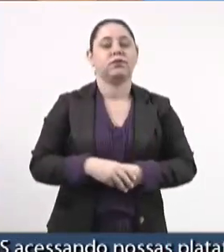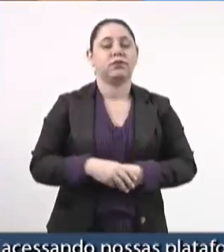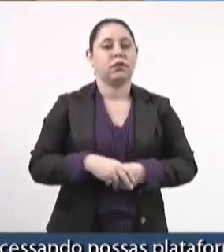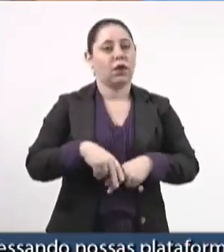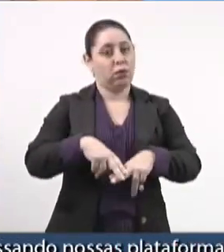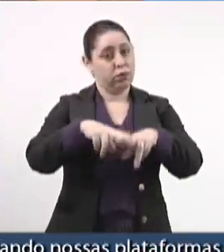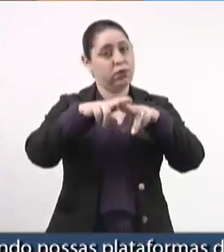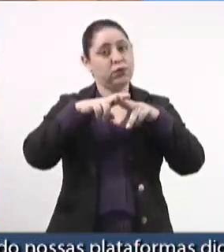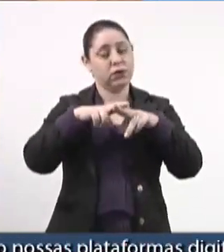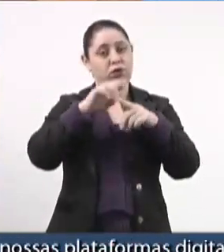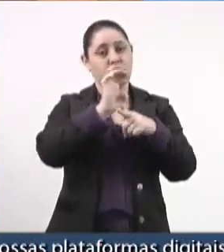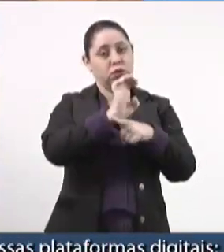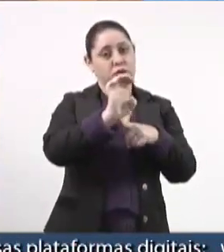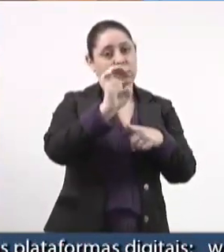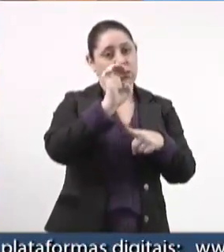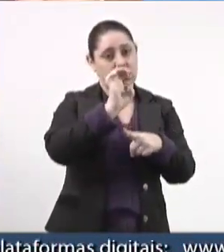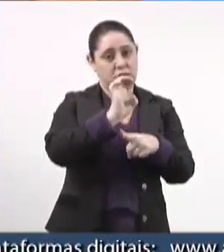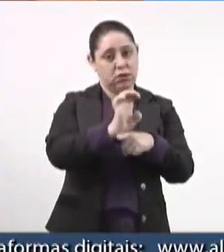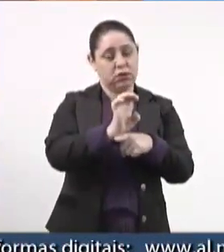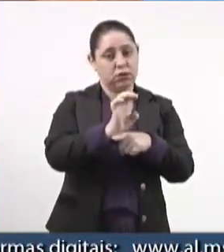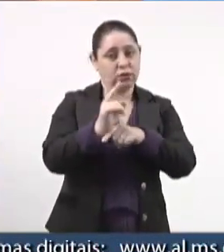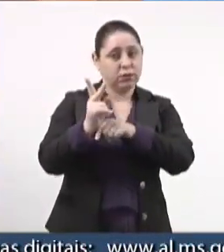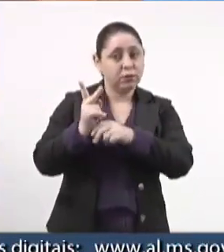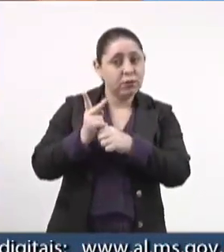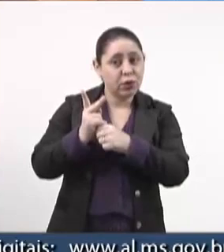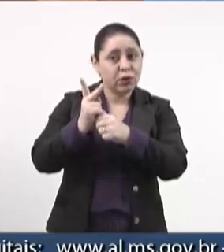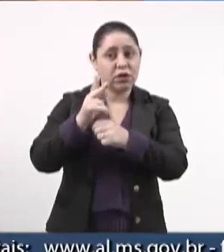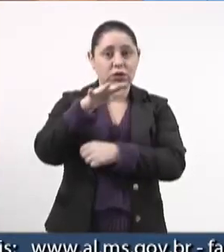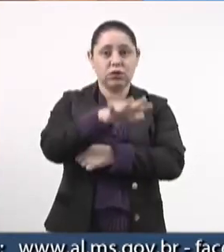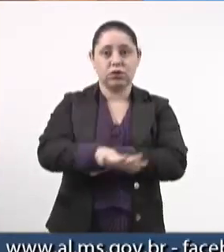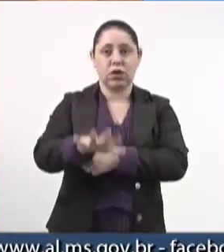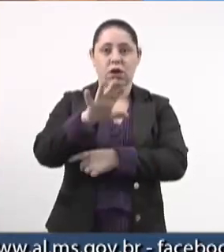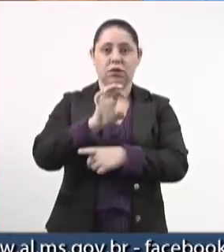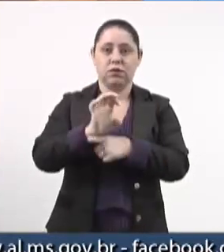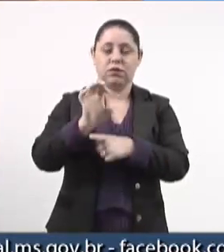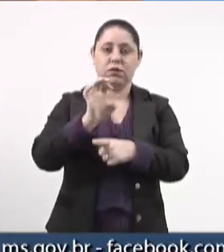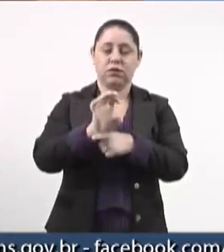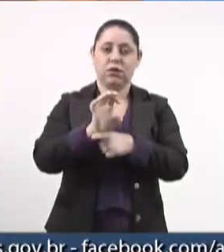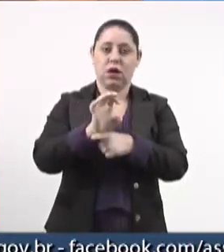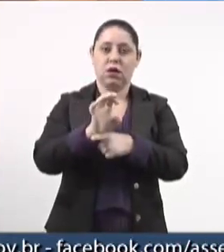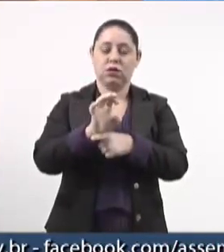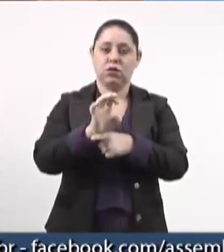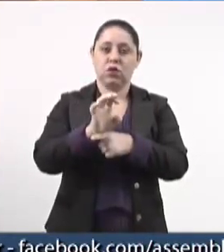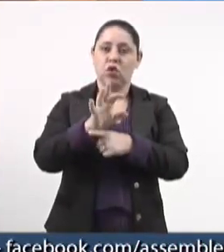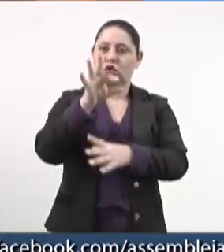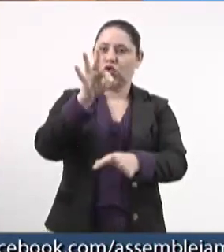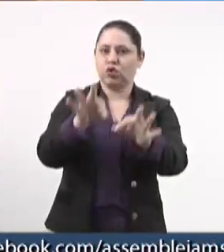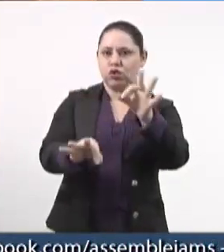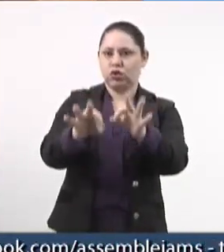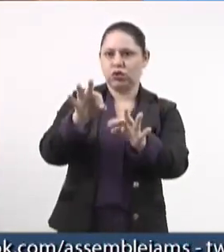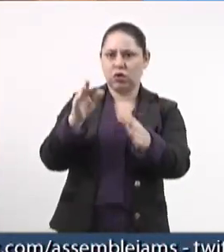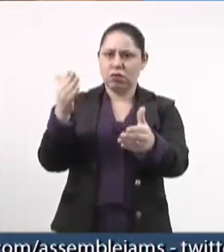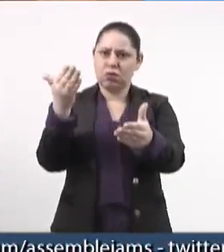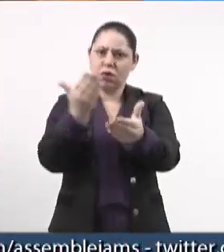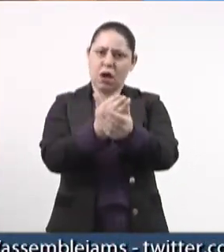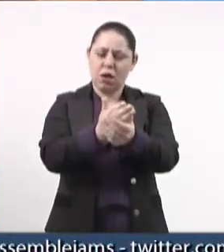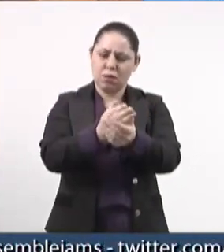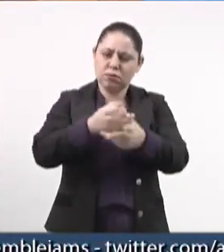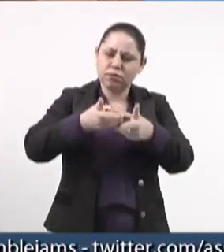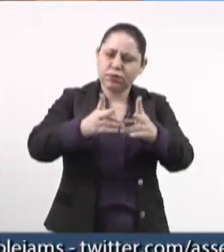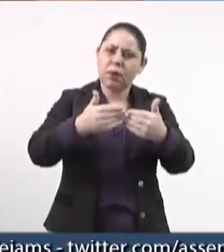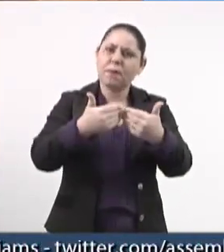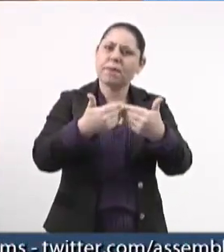isso, o Estado, a Procuradoria-Geral do Estado, recorreu à Justiça para manter